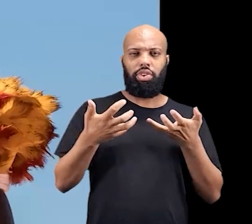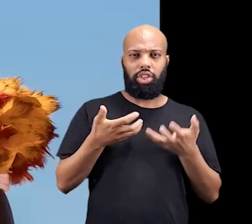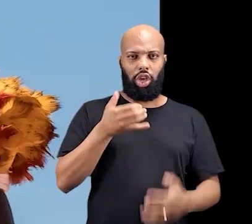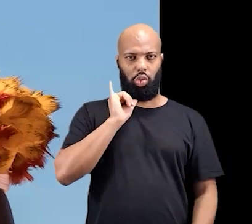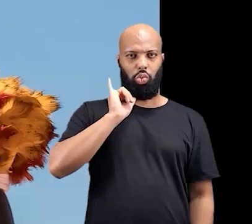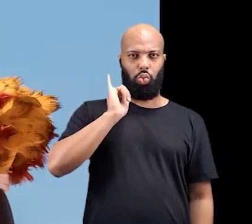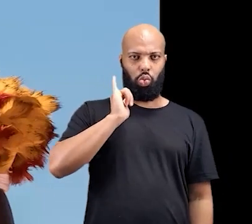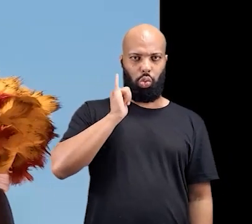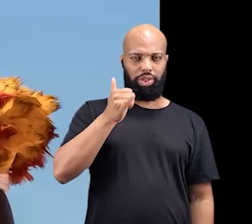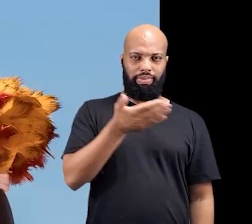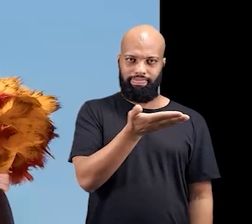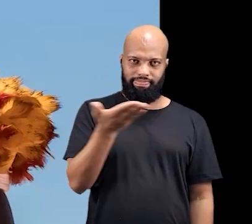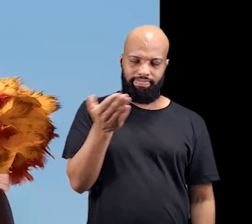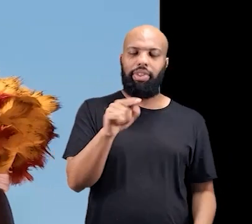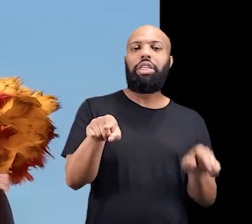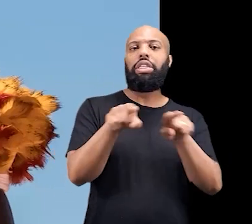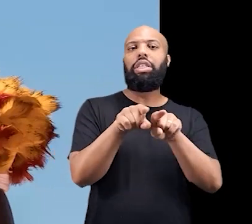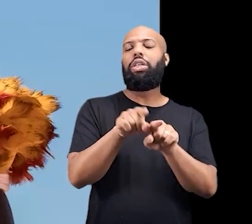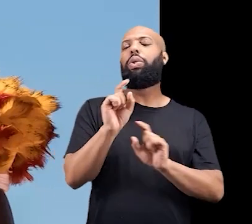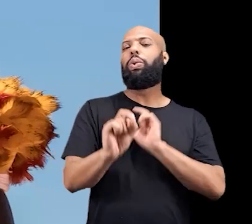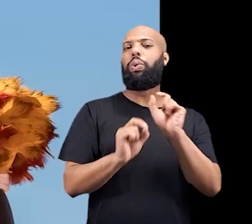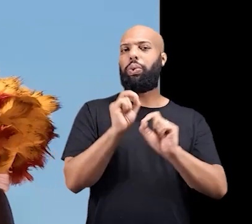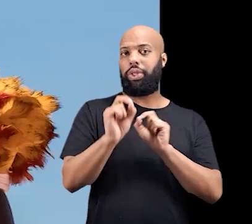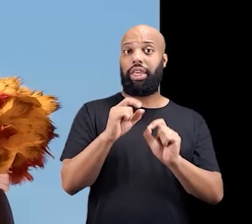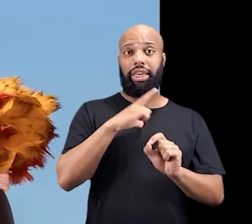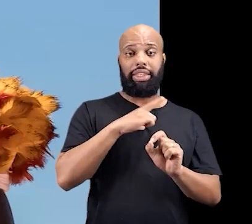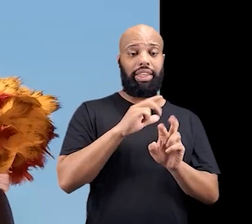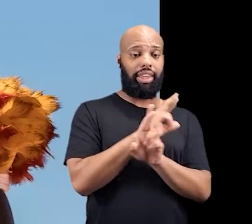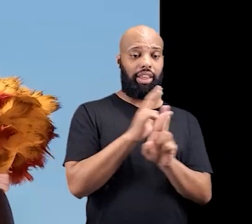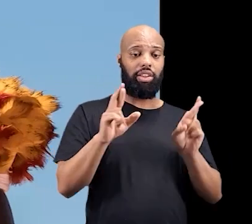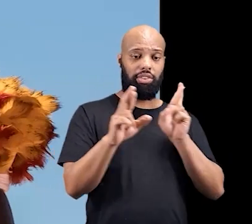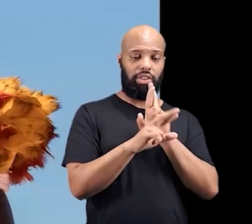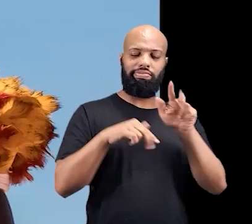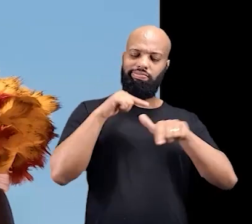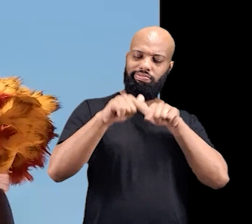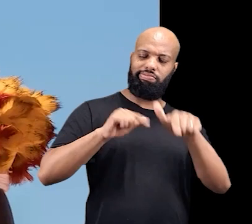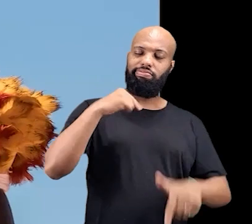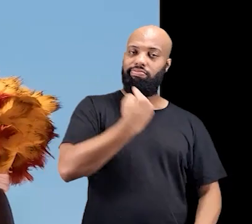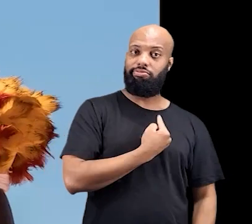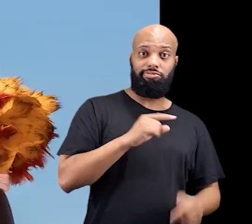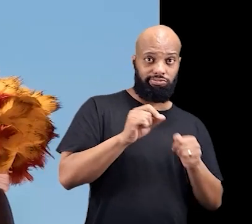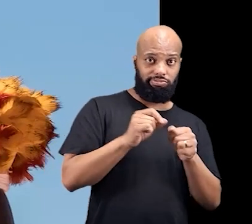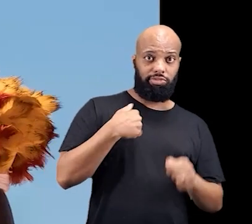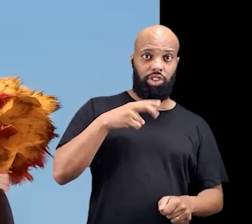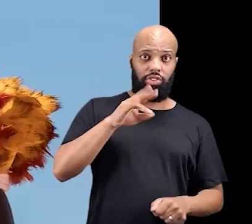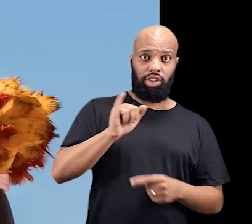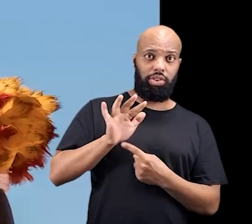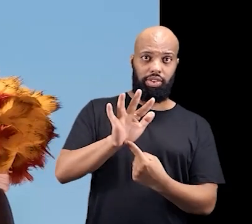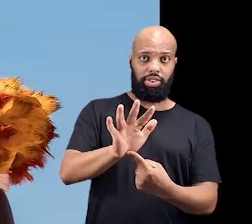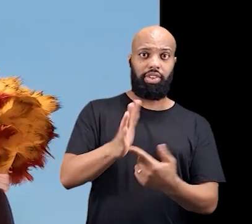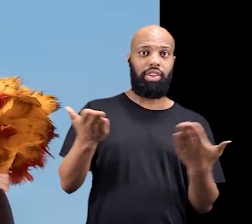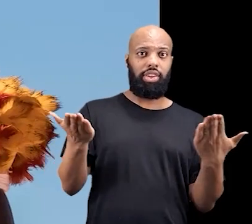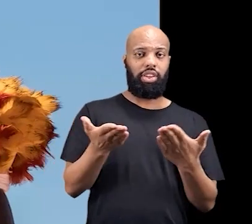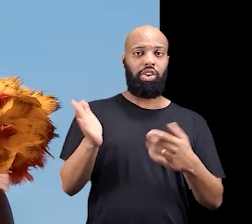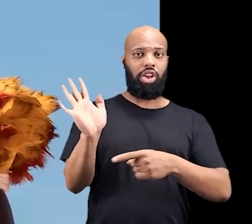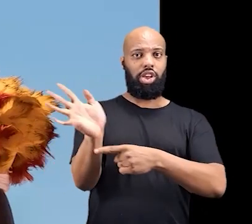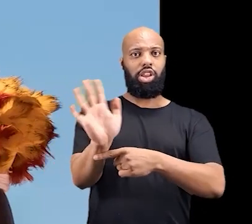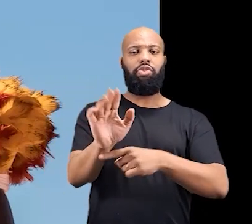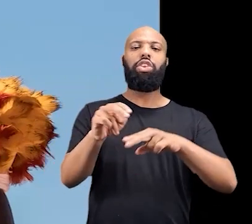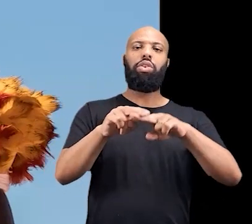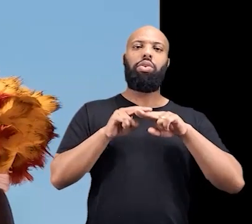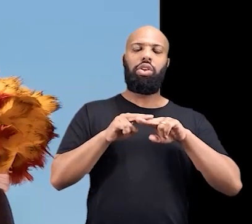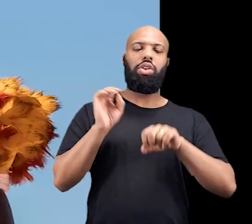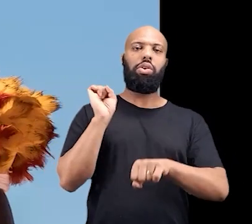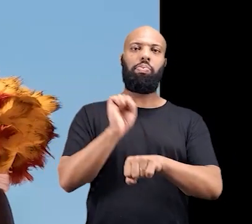Uma coisa que eu gostaria de contar para vocês, que tem a ver com esse trabalho que a gente desenvolveu e que eu vou mostrar